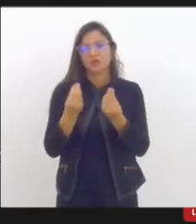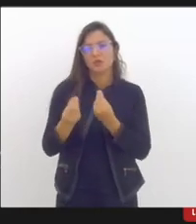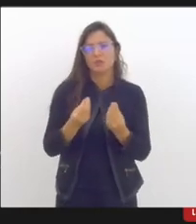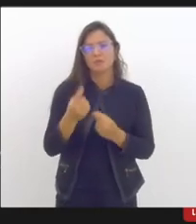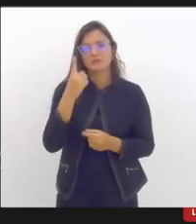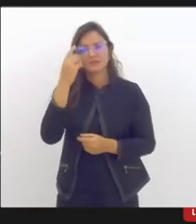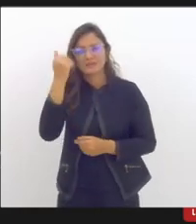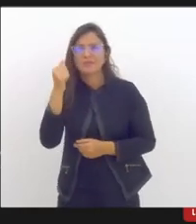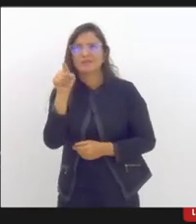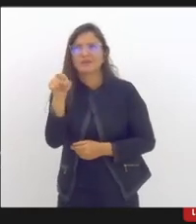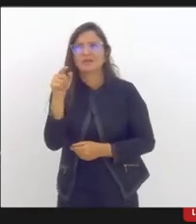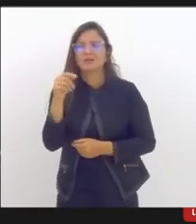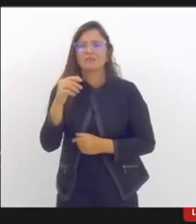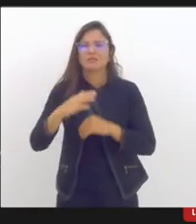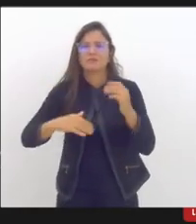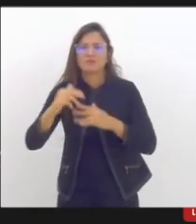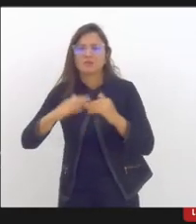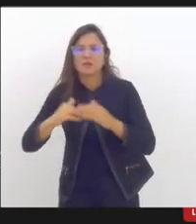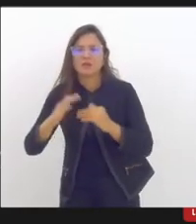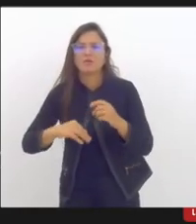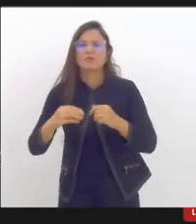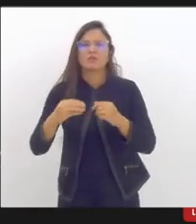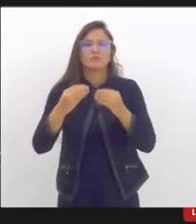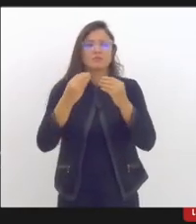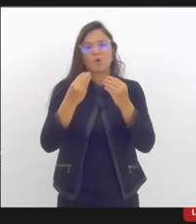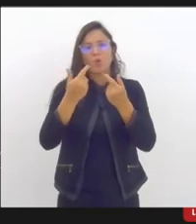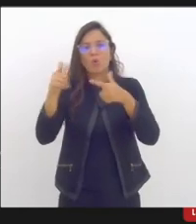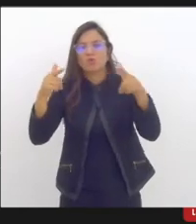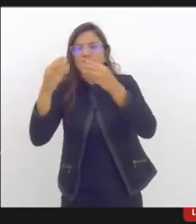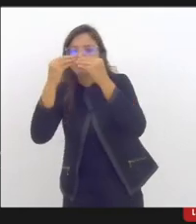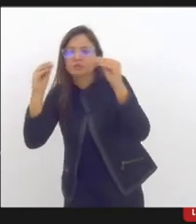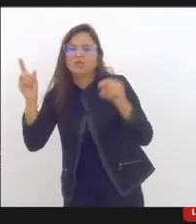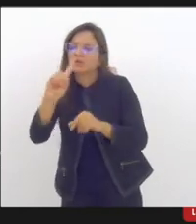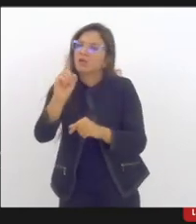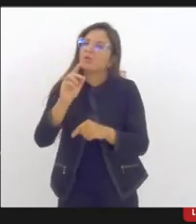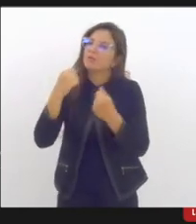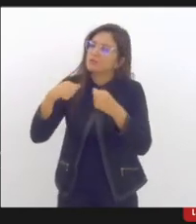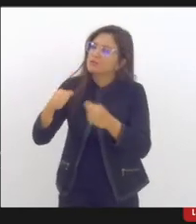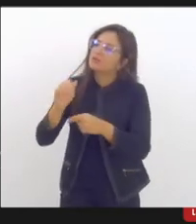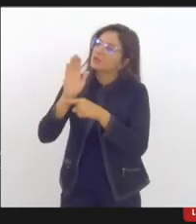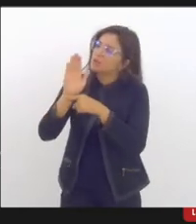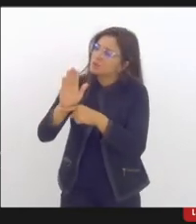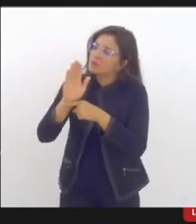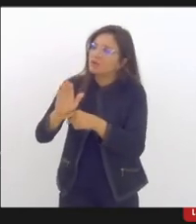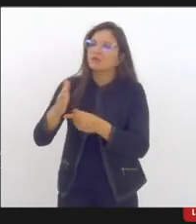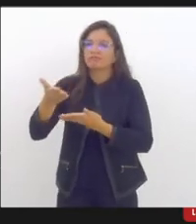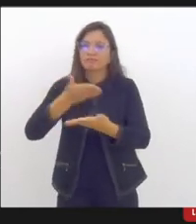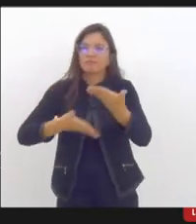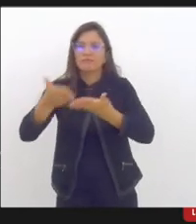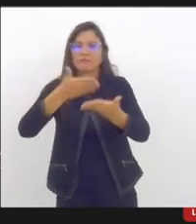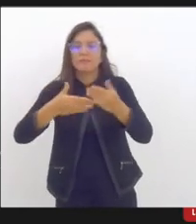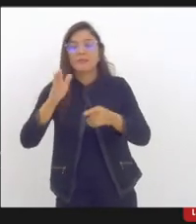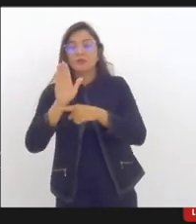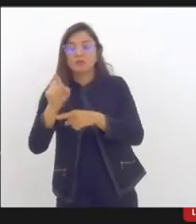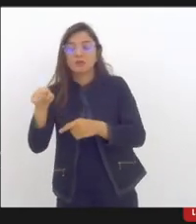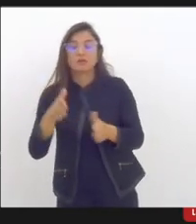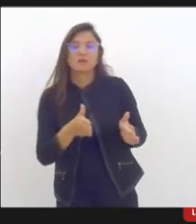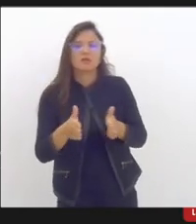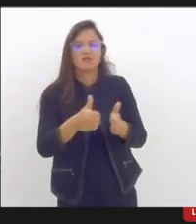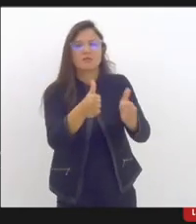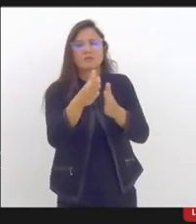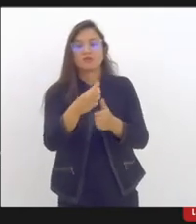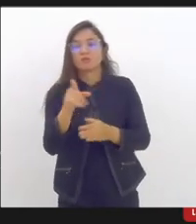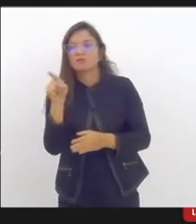negligenciar demais situações, esse profissional tem sido também um ator importante no encaminhamento das situações